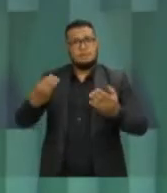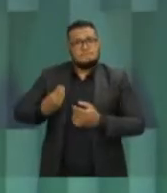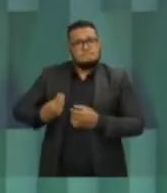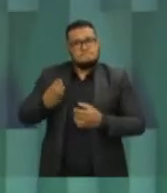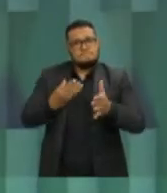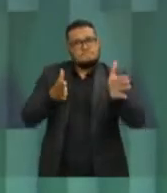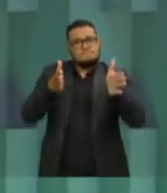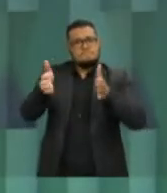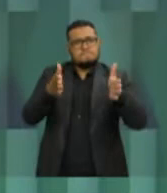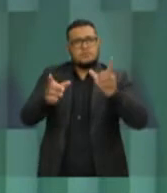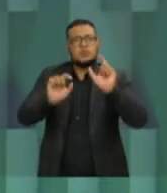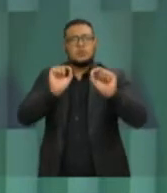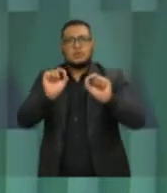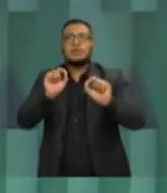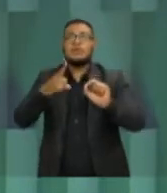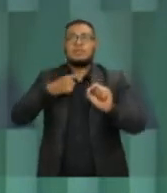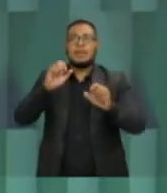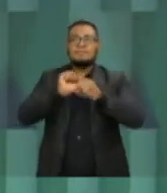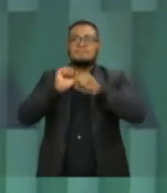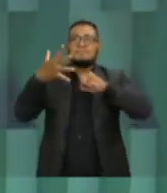difícil, período de pandemia.